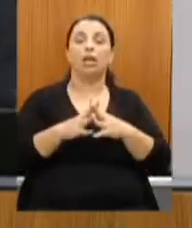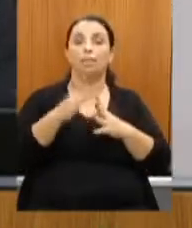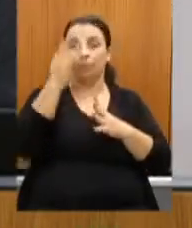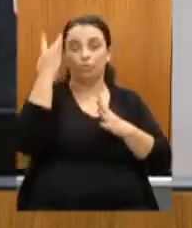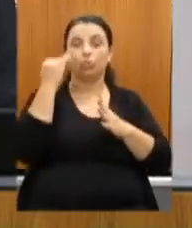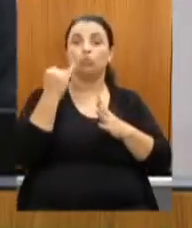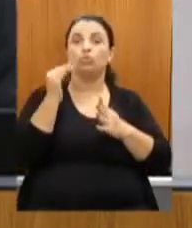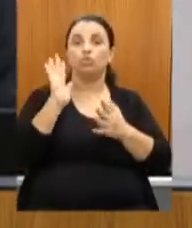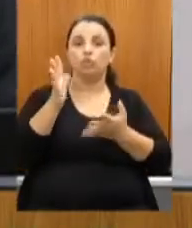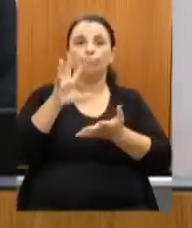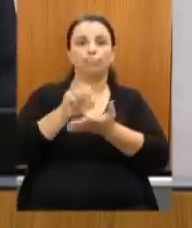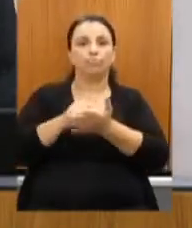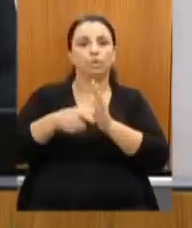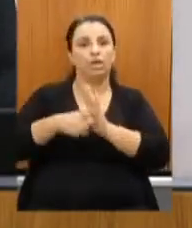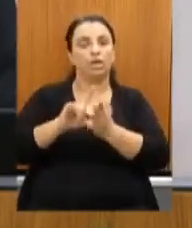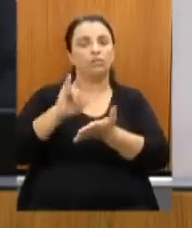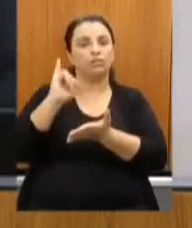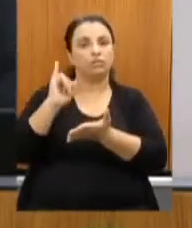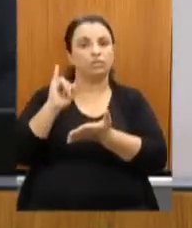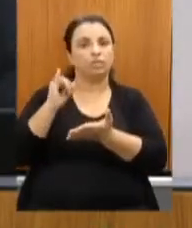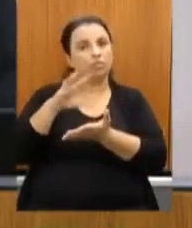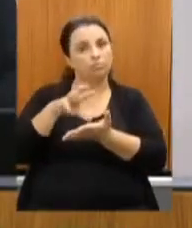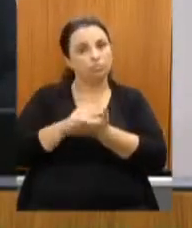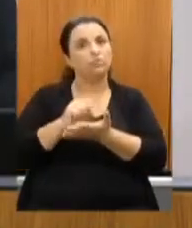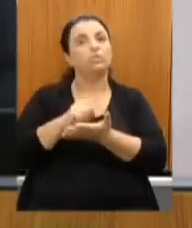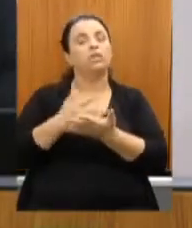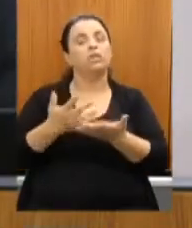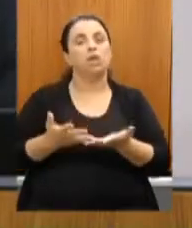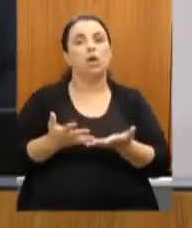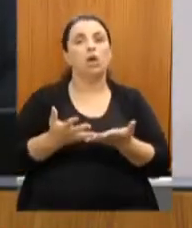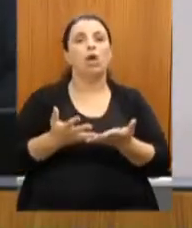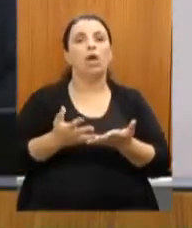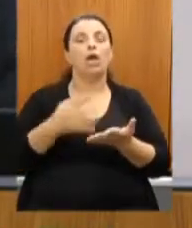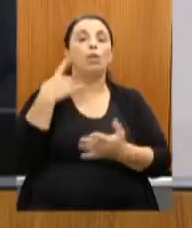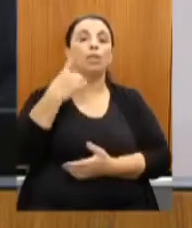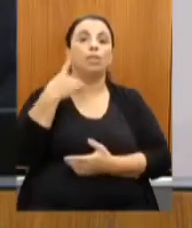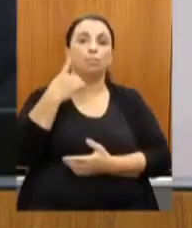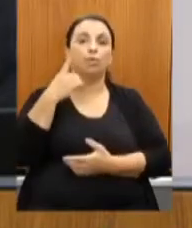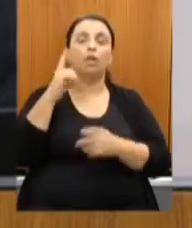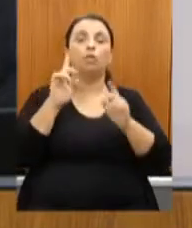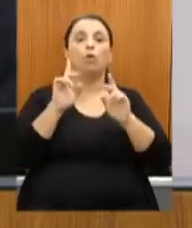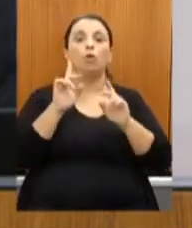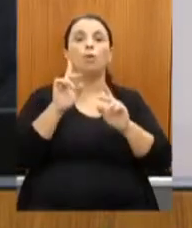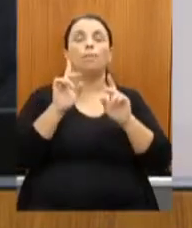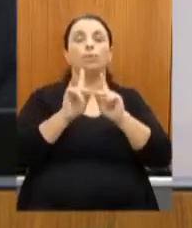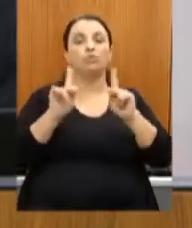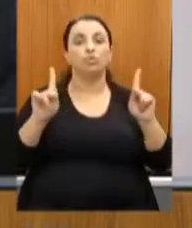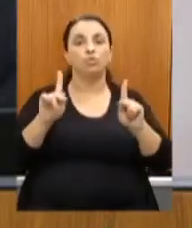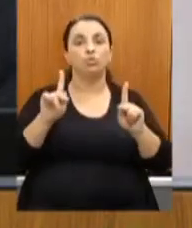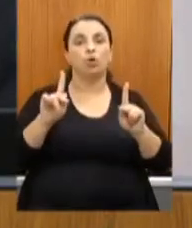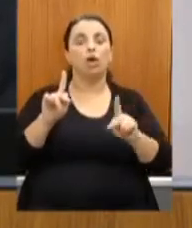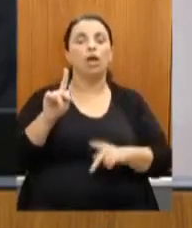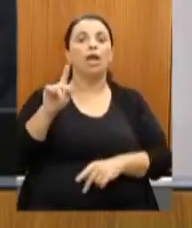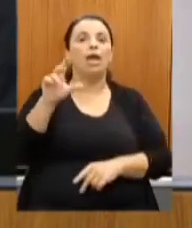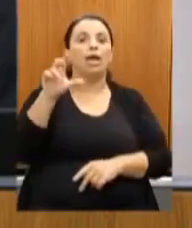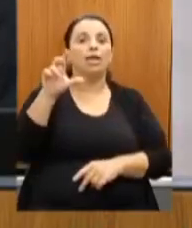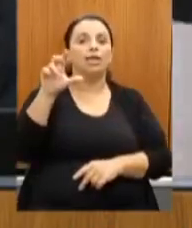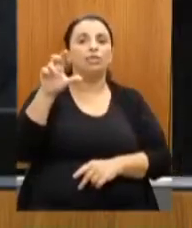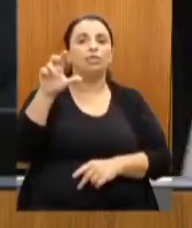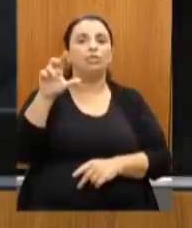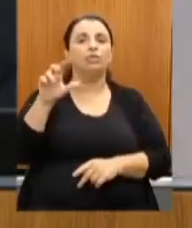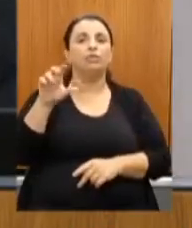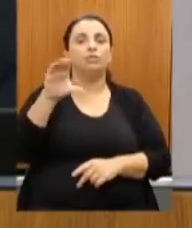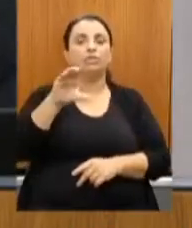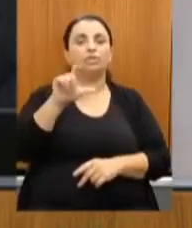participação dos inscritos, eu passo a palavra ao deputado professor Clayton, ele que é membro efetivo da Comissão